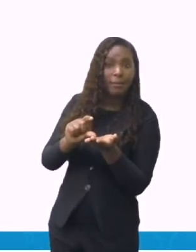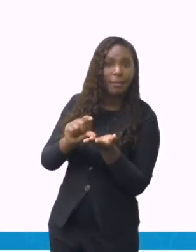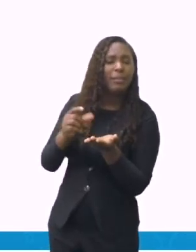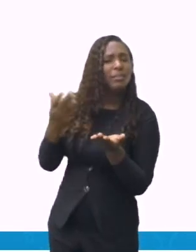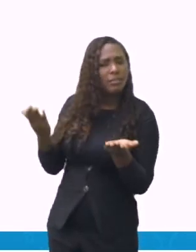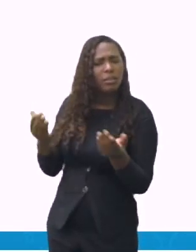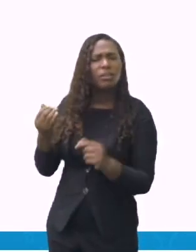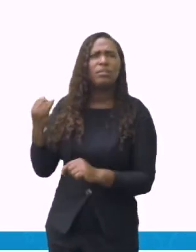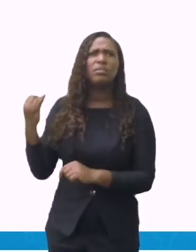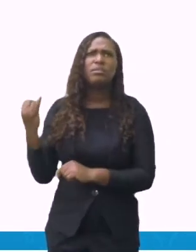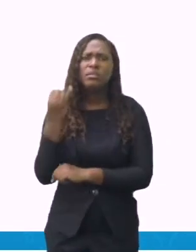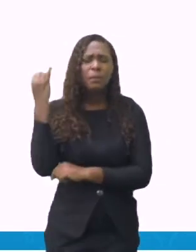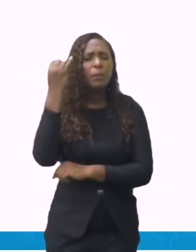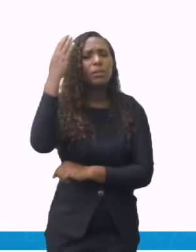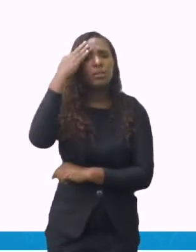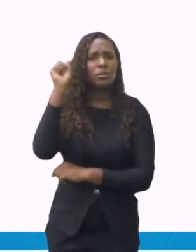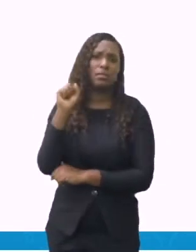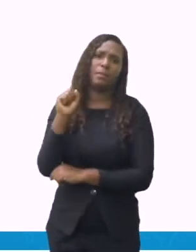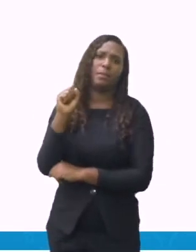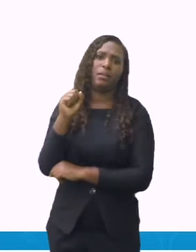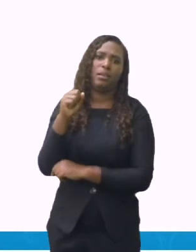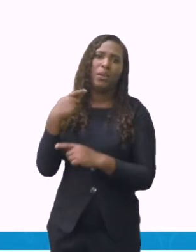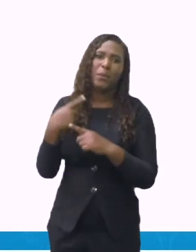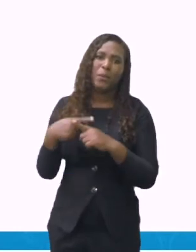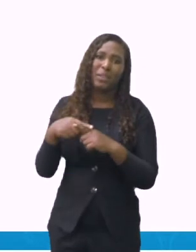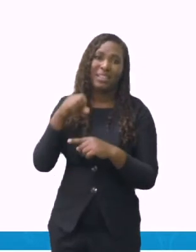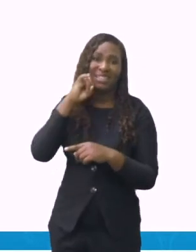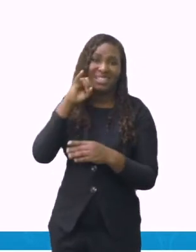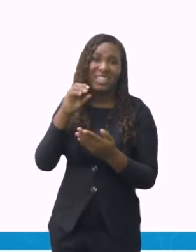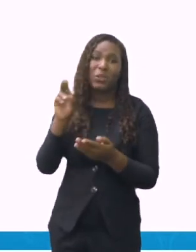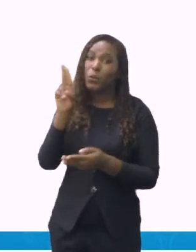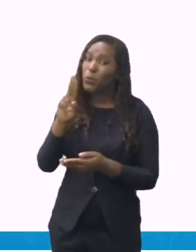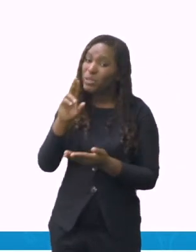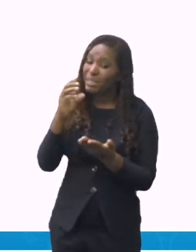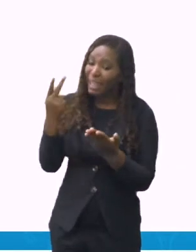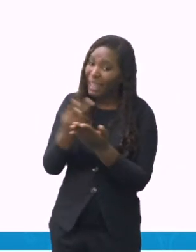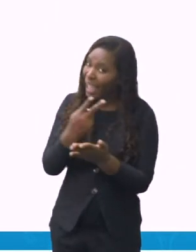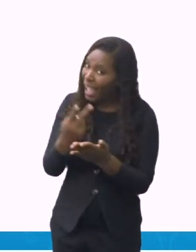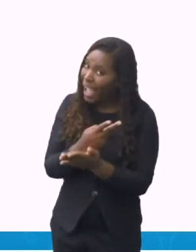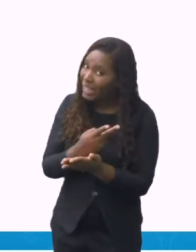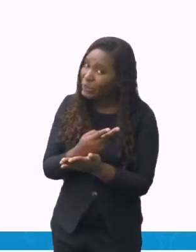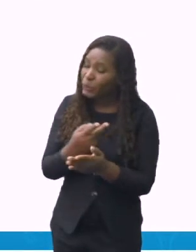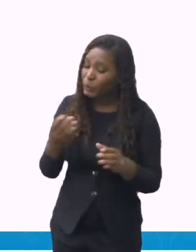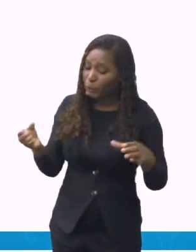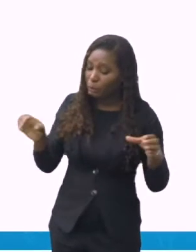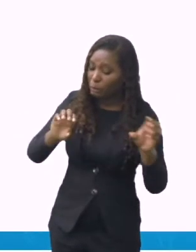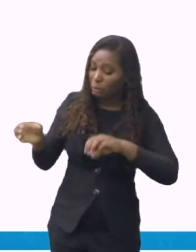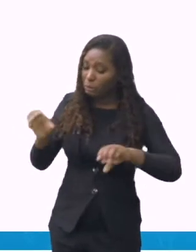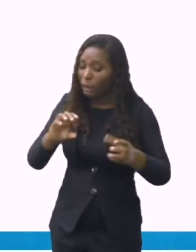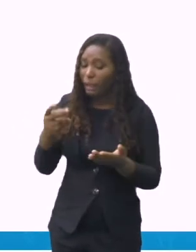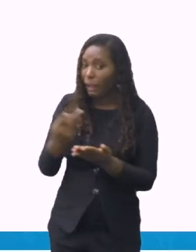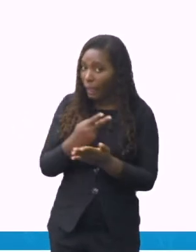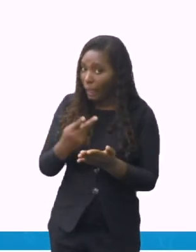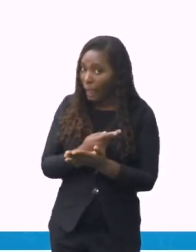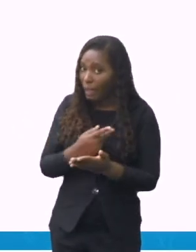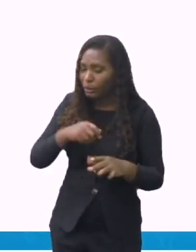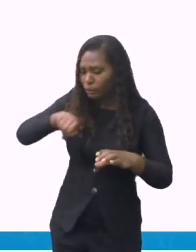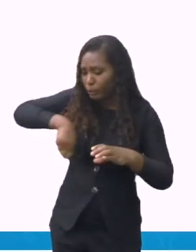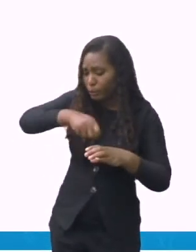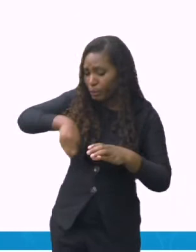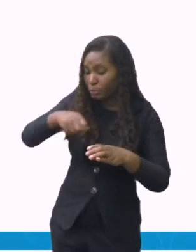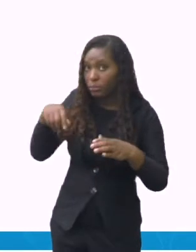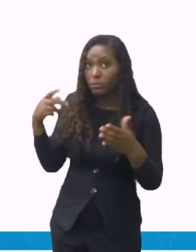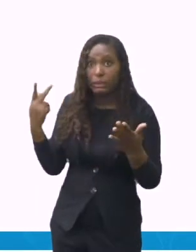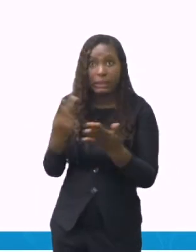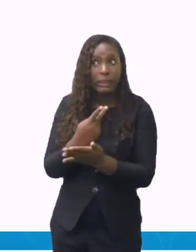especificar. Se não é receita, vai dar errado. E, além disso, é necessário que as